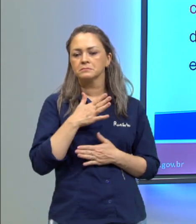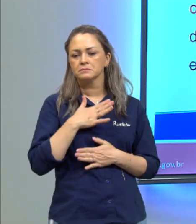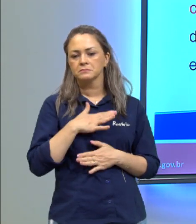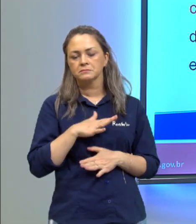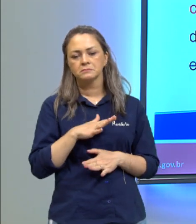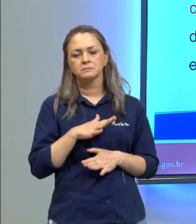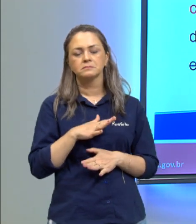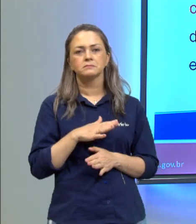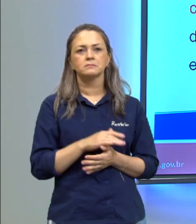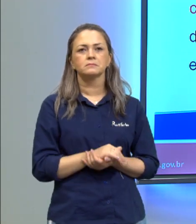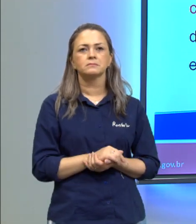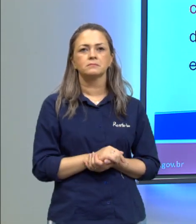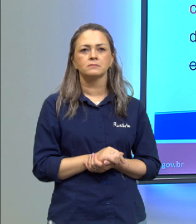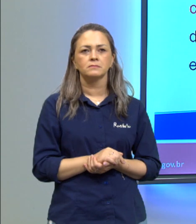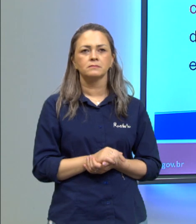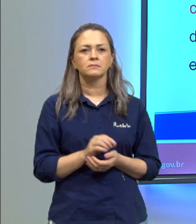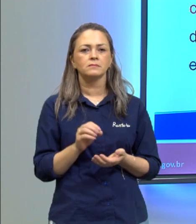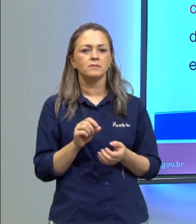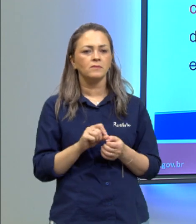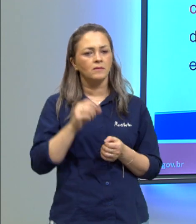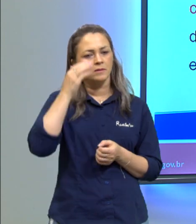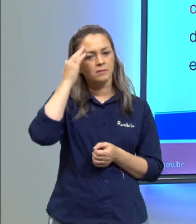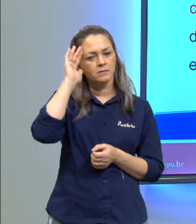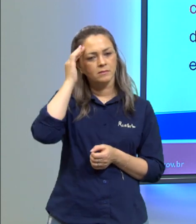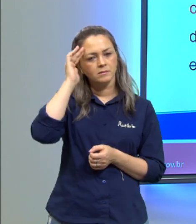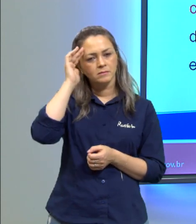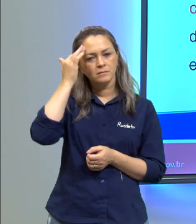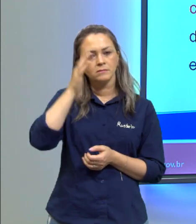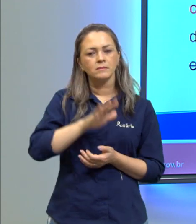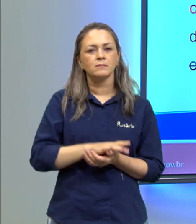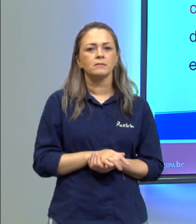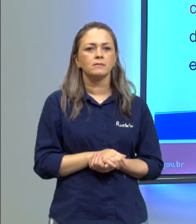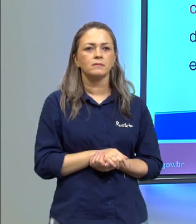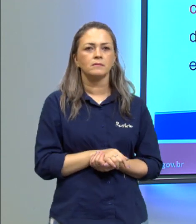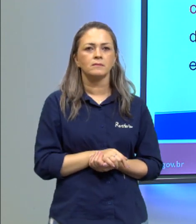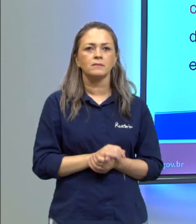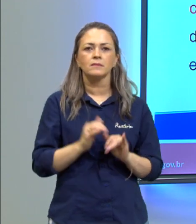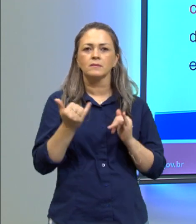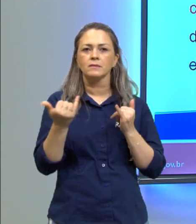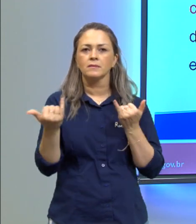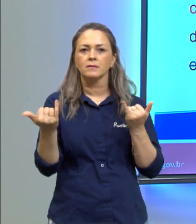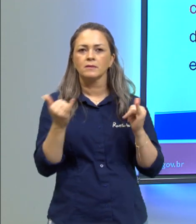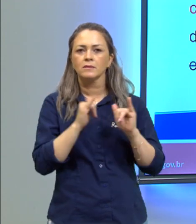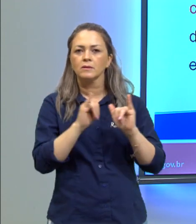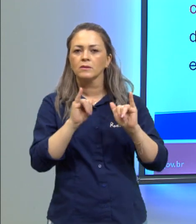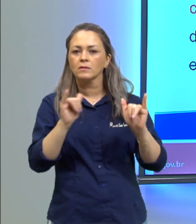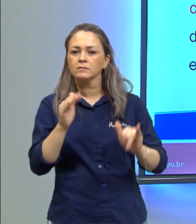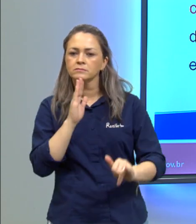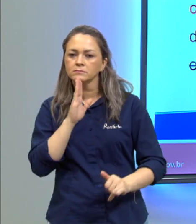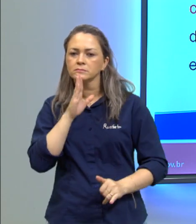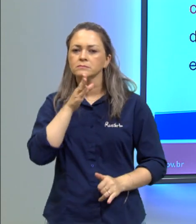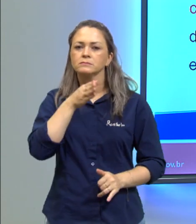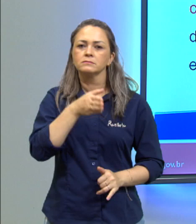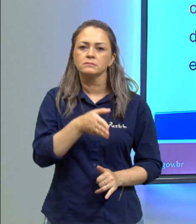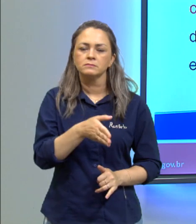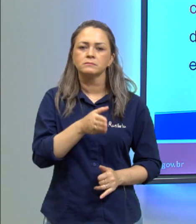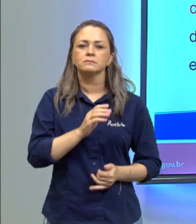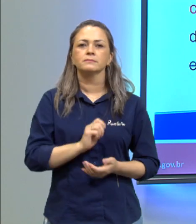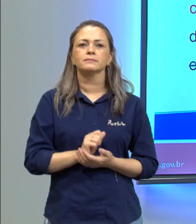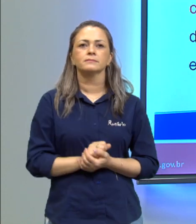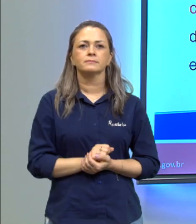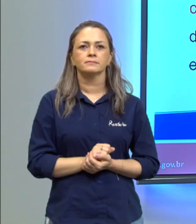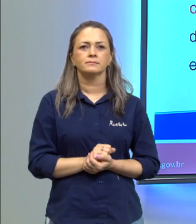questão difícil, uma questão de fácil interpretação. Estavam ali as informações dadas diretamente. Então,